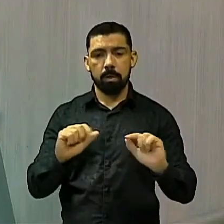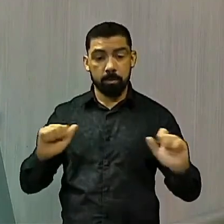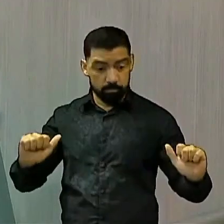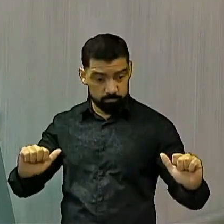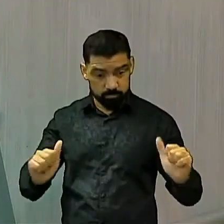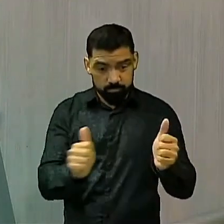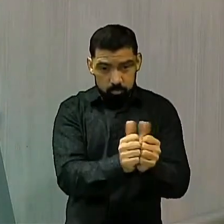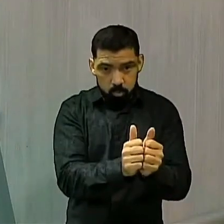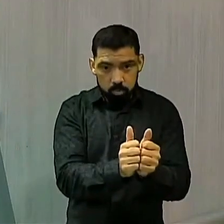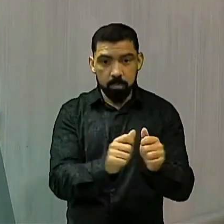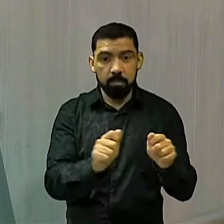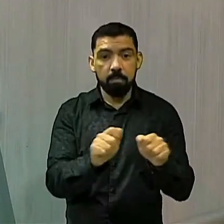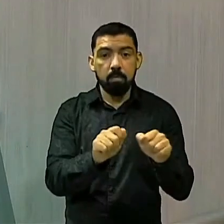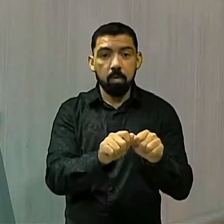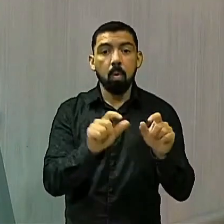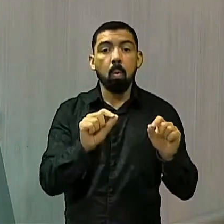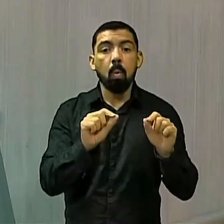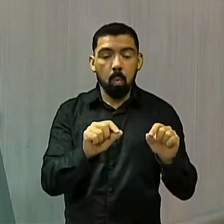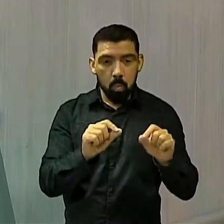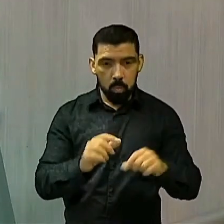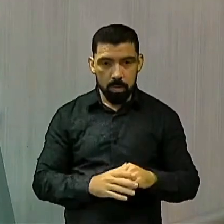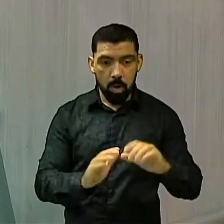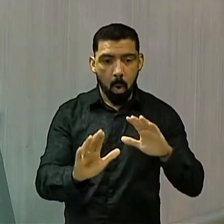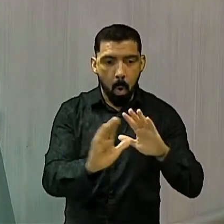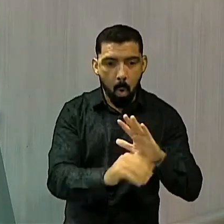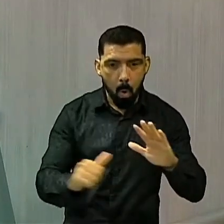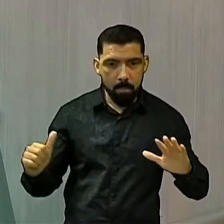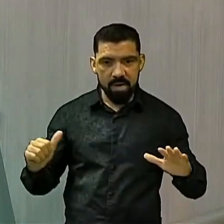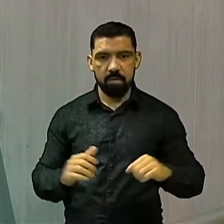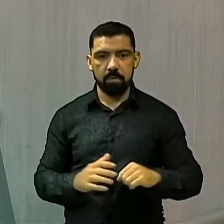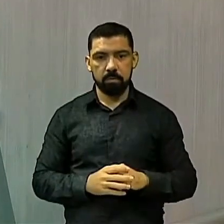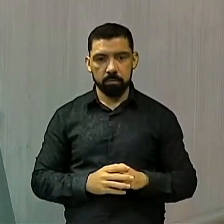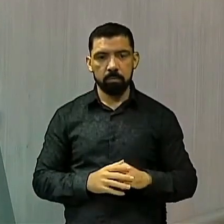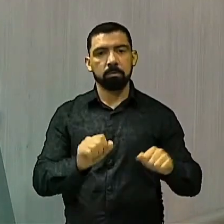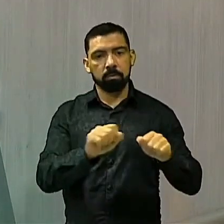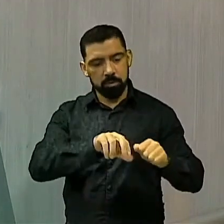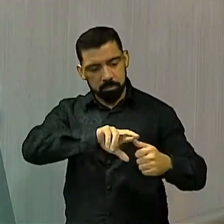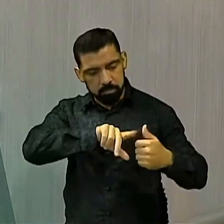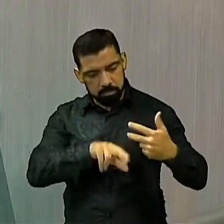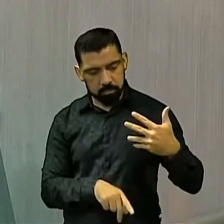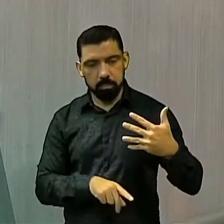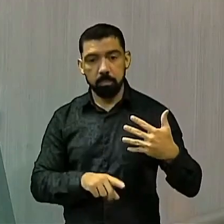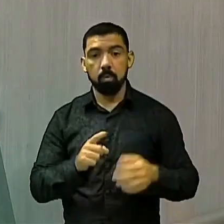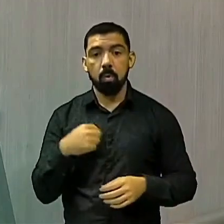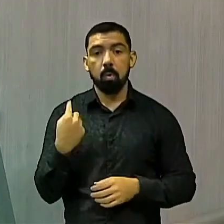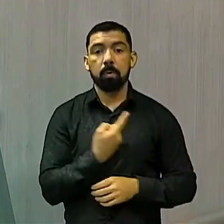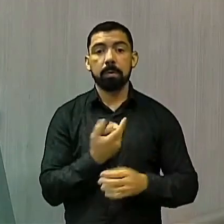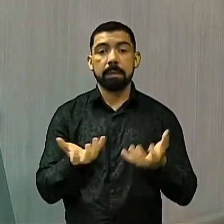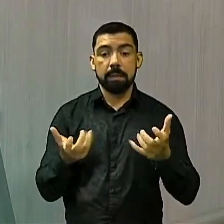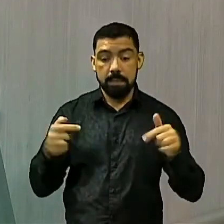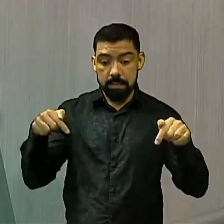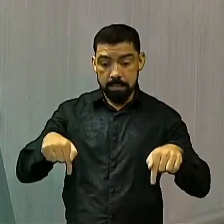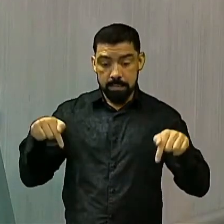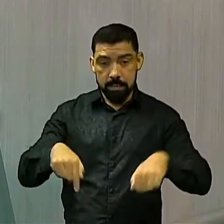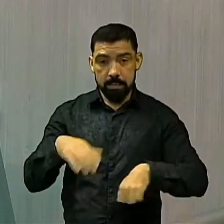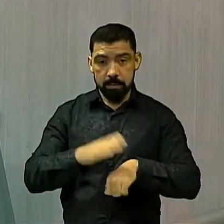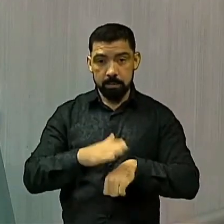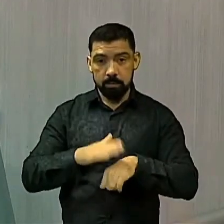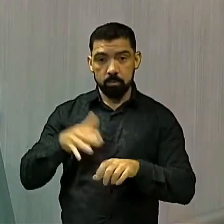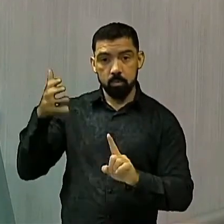para assaltar, para roubar. E aí nós queremos, neste